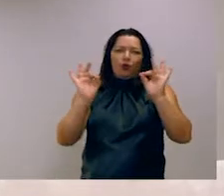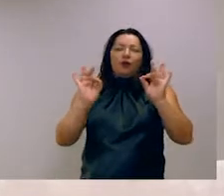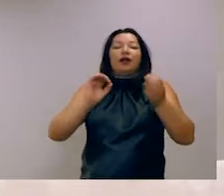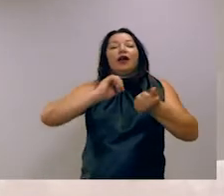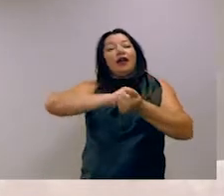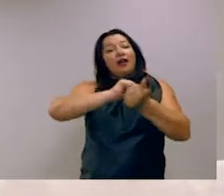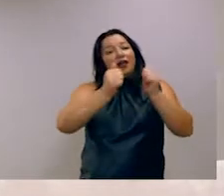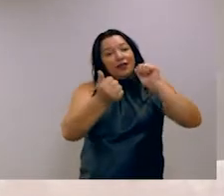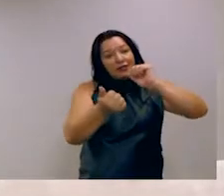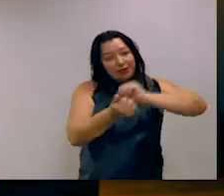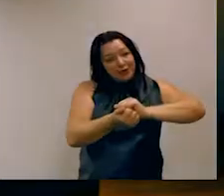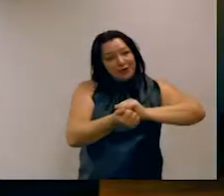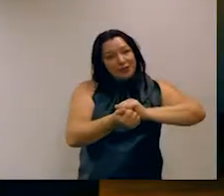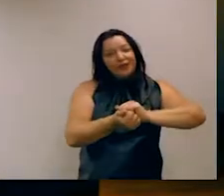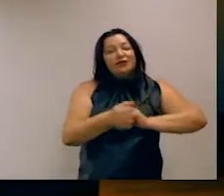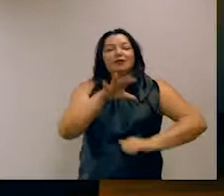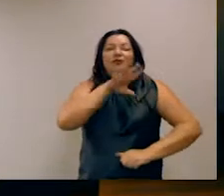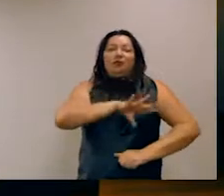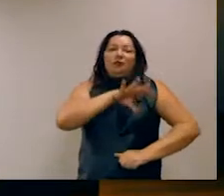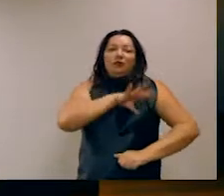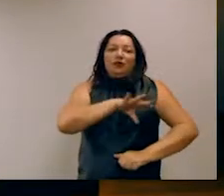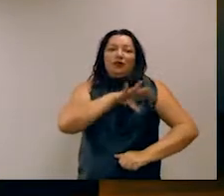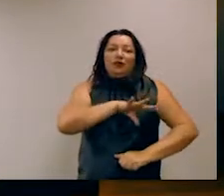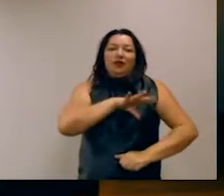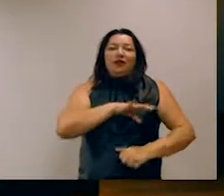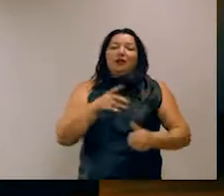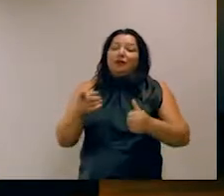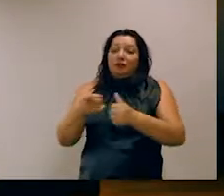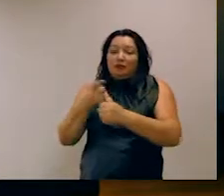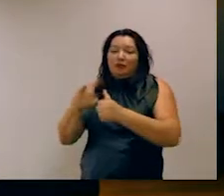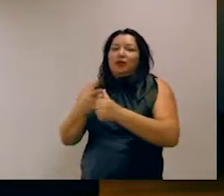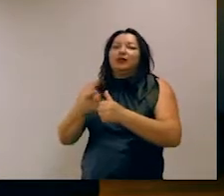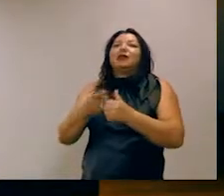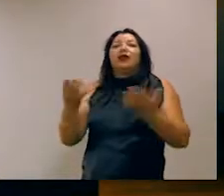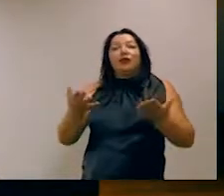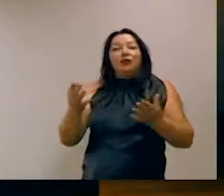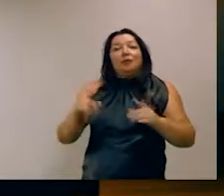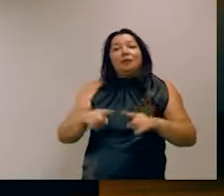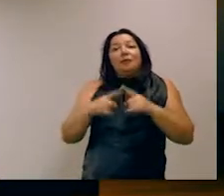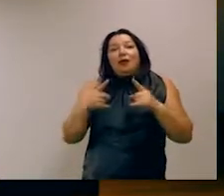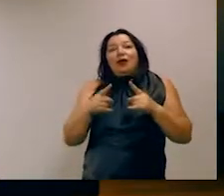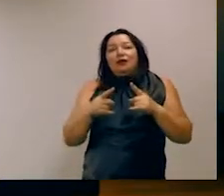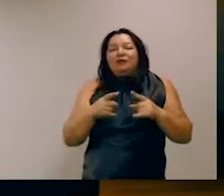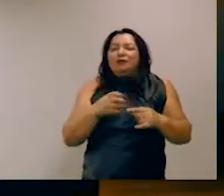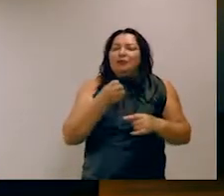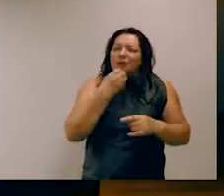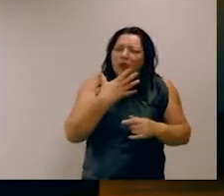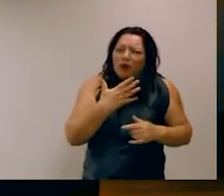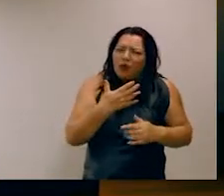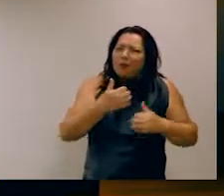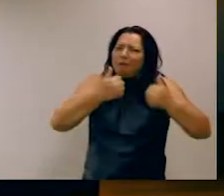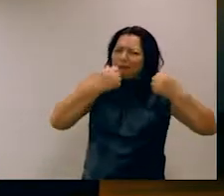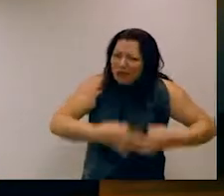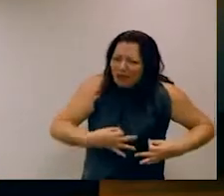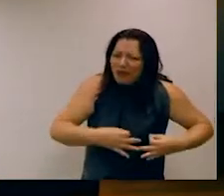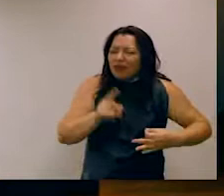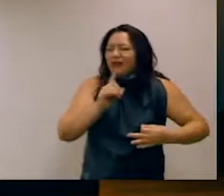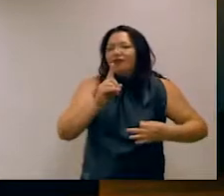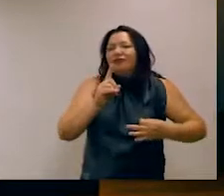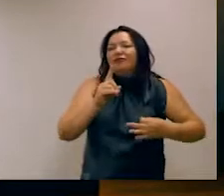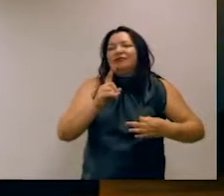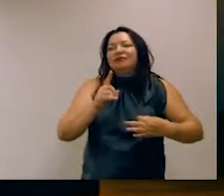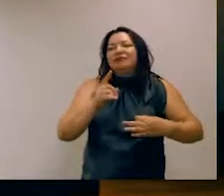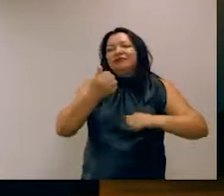o modelo LM Fit para o português e tivemos primeiros resultados bons mas ainda não bons o suficiente para você ver esse salto